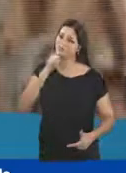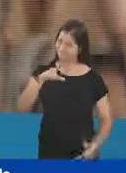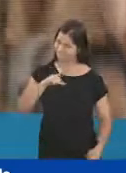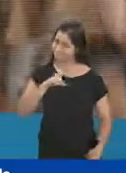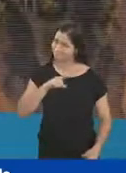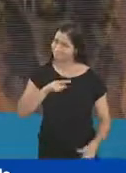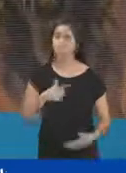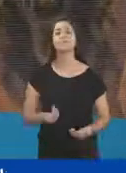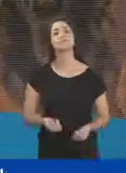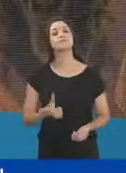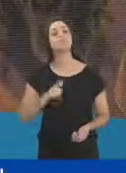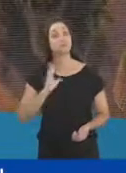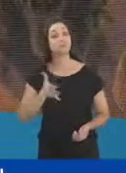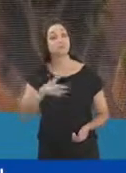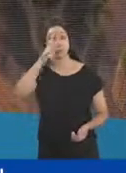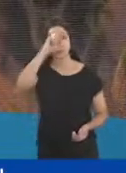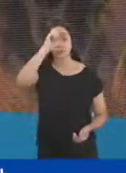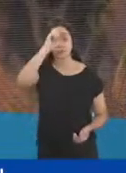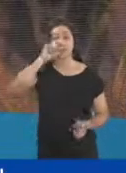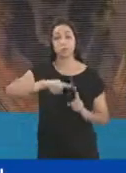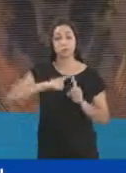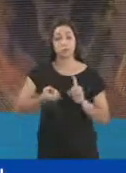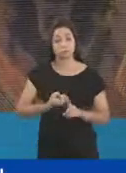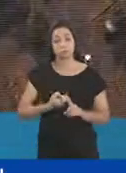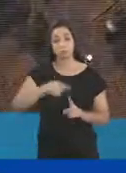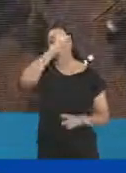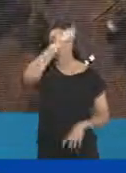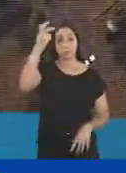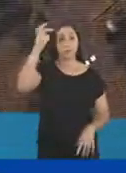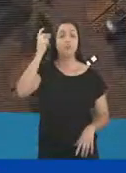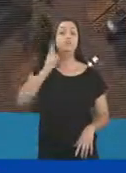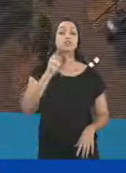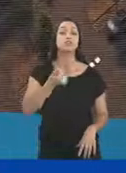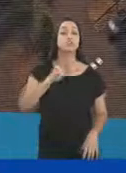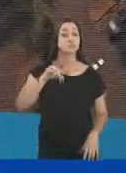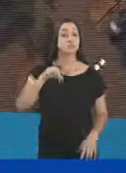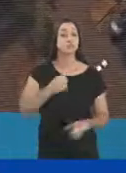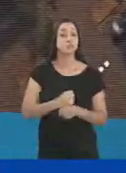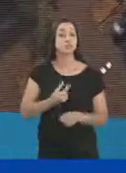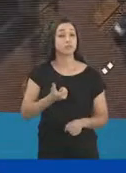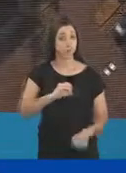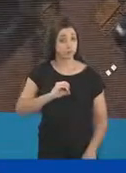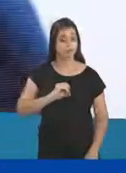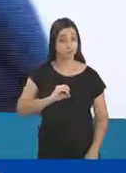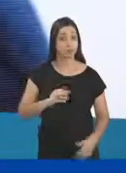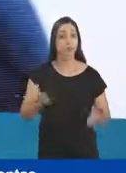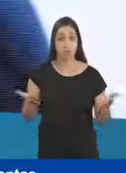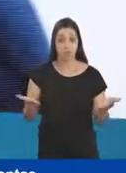ainda. Fizemos o Hospital de Maternidade Municipal e entregamos em 15 de novembro de 2010.